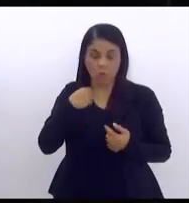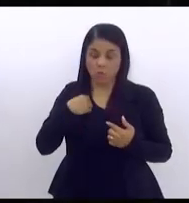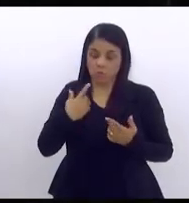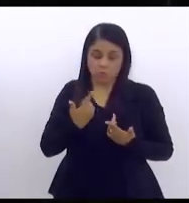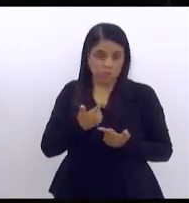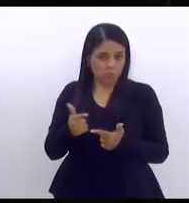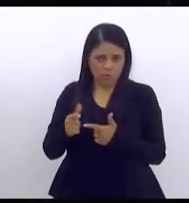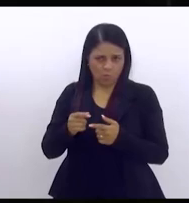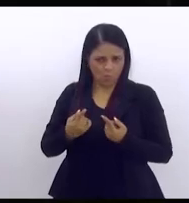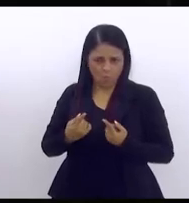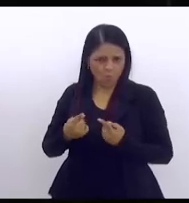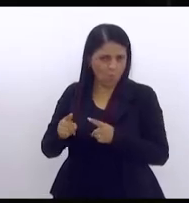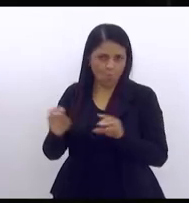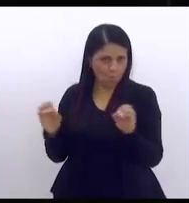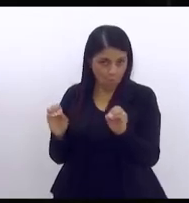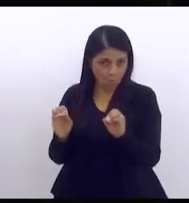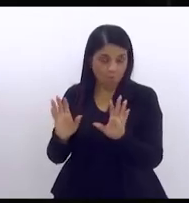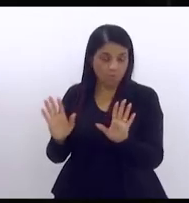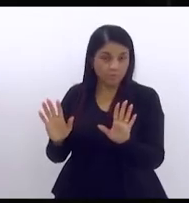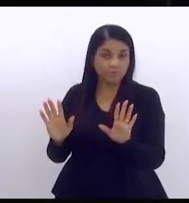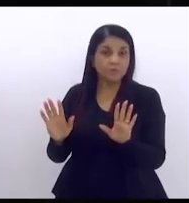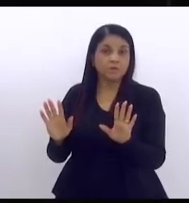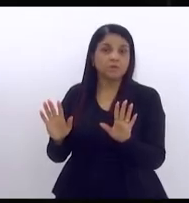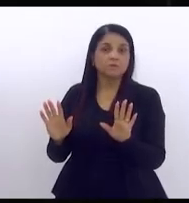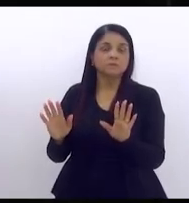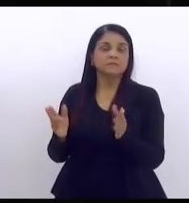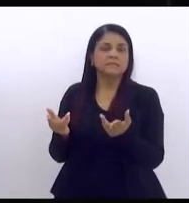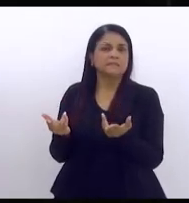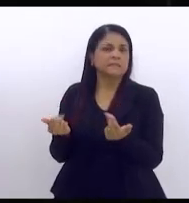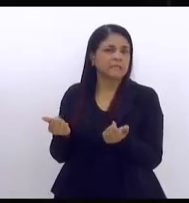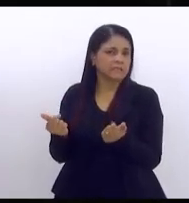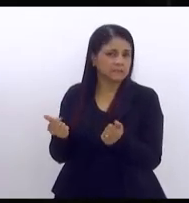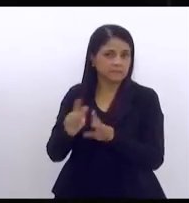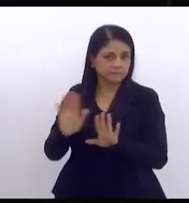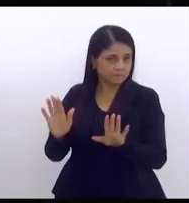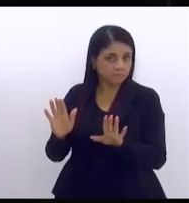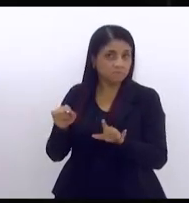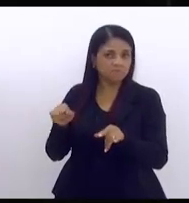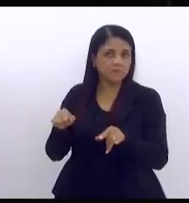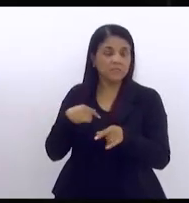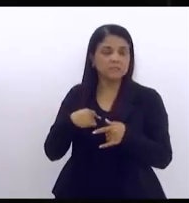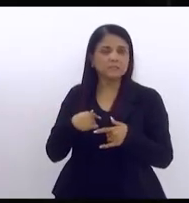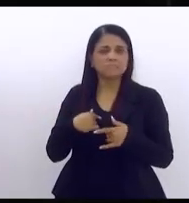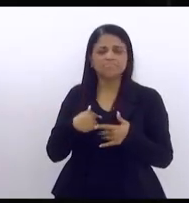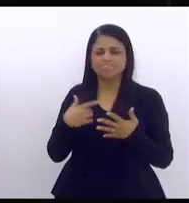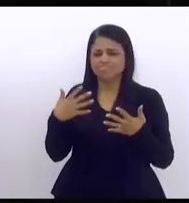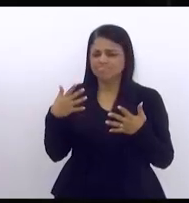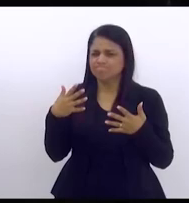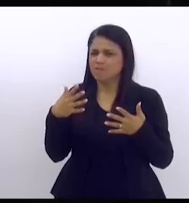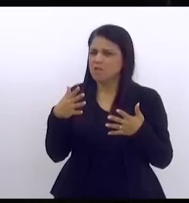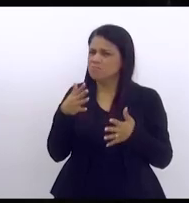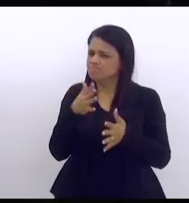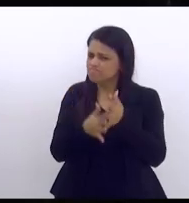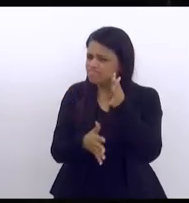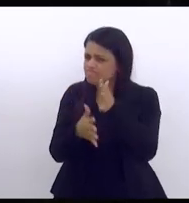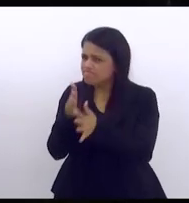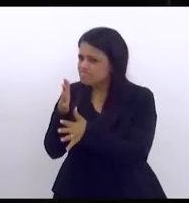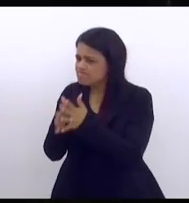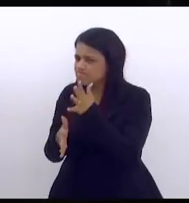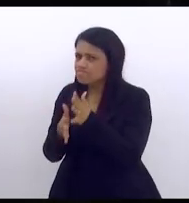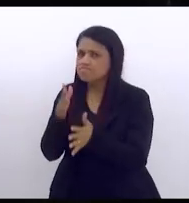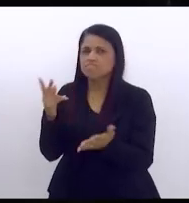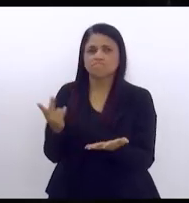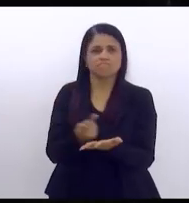tá mas o que acontece é muita coisa obscura que a gente precisa ter